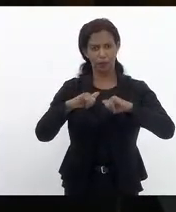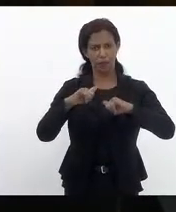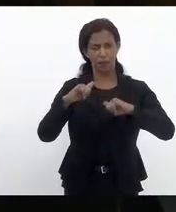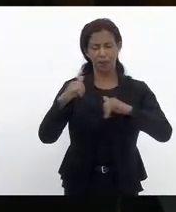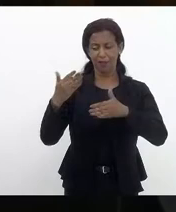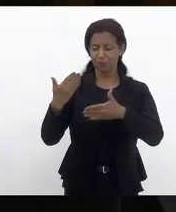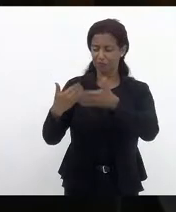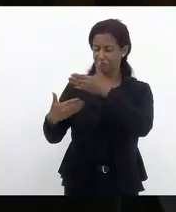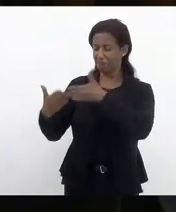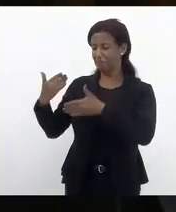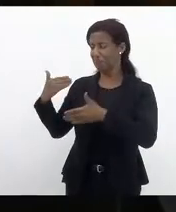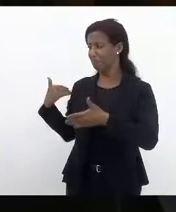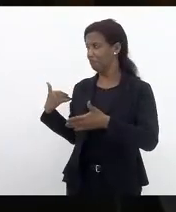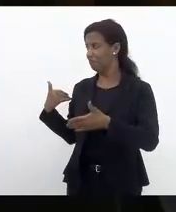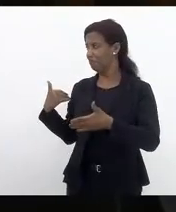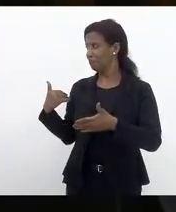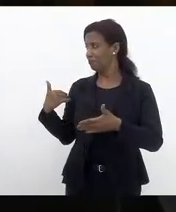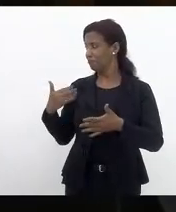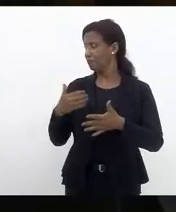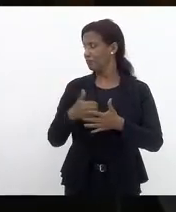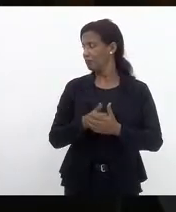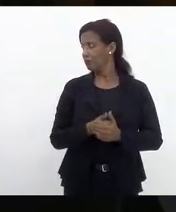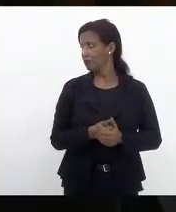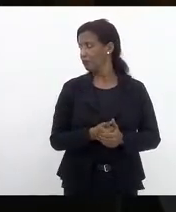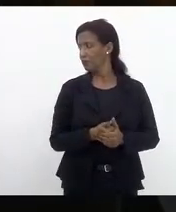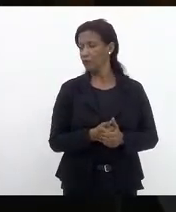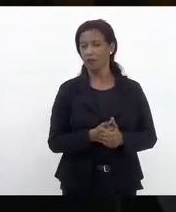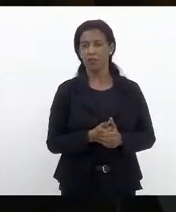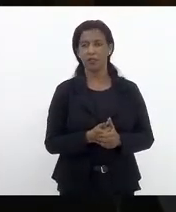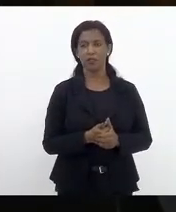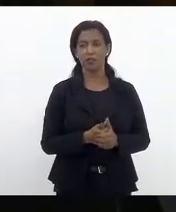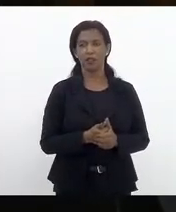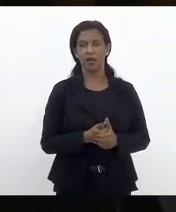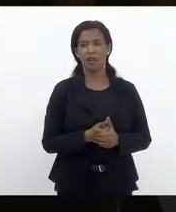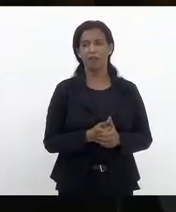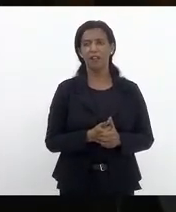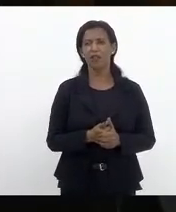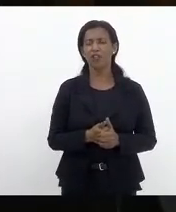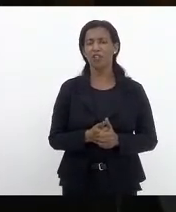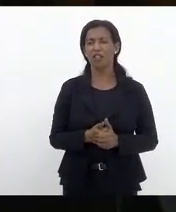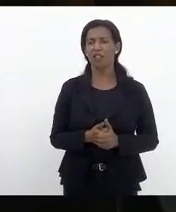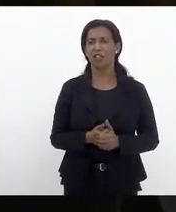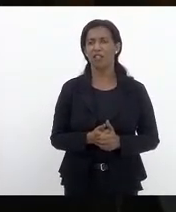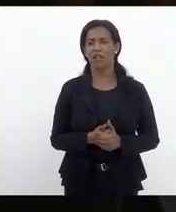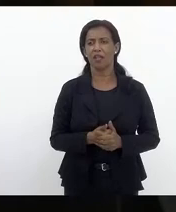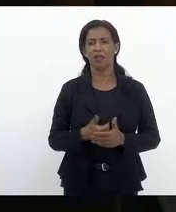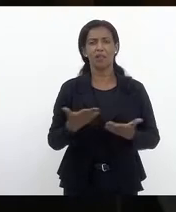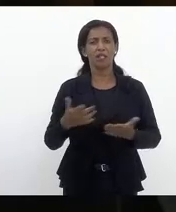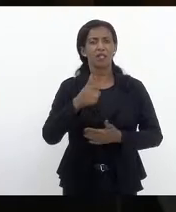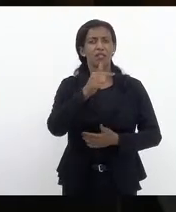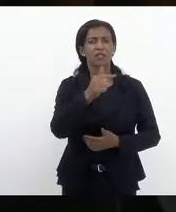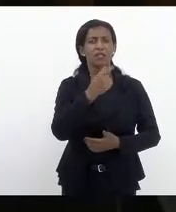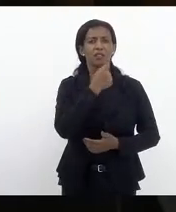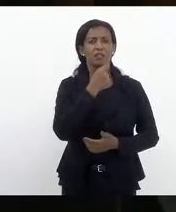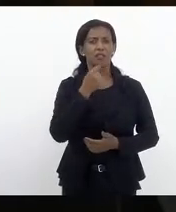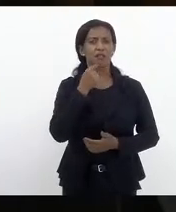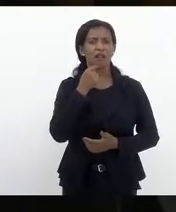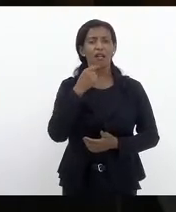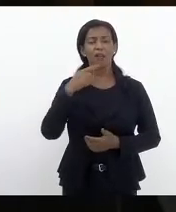antecederam aqui na tribuna que o dia 7 de setembro é o dia nacional